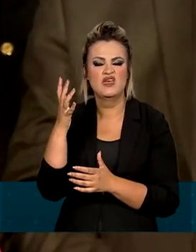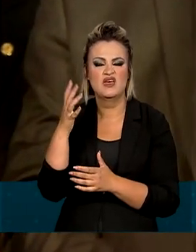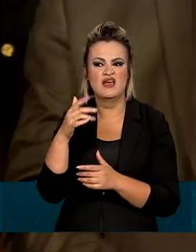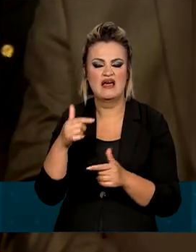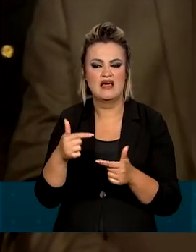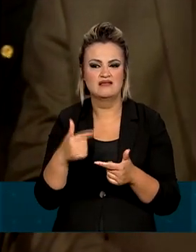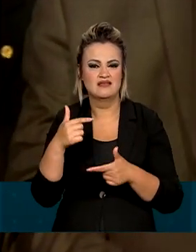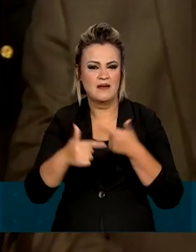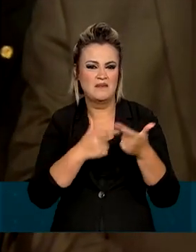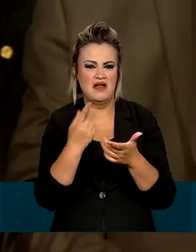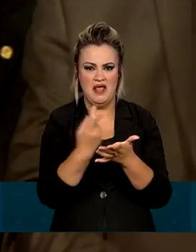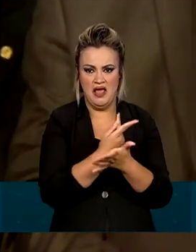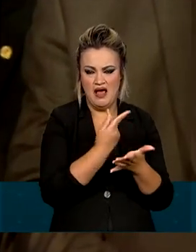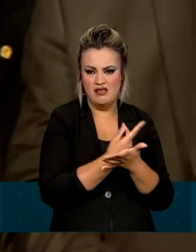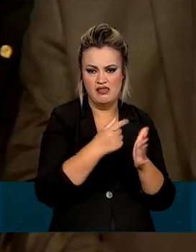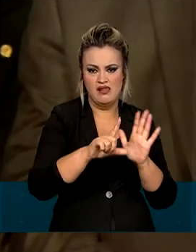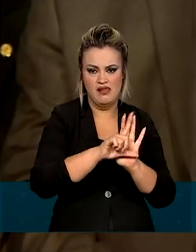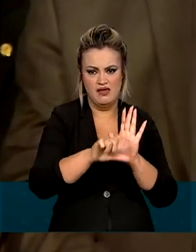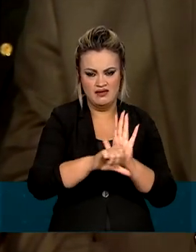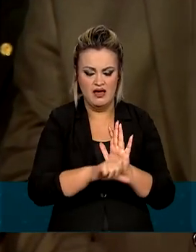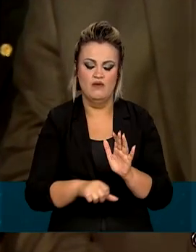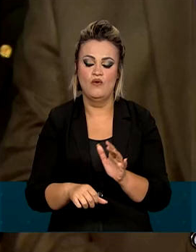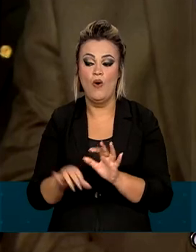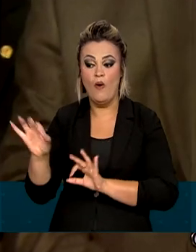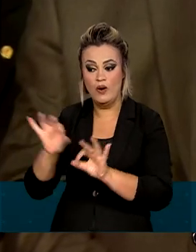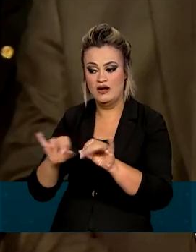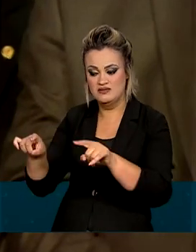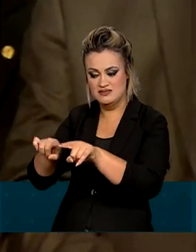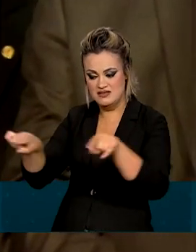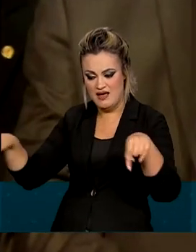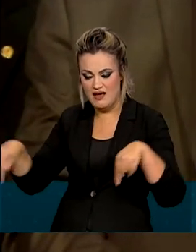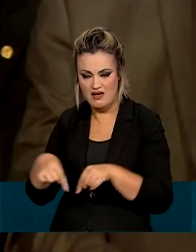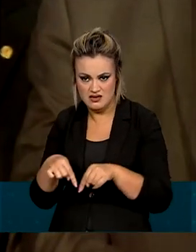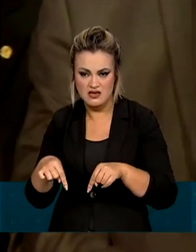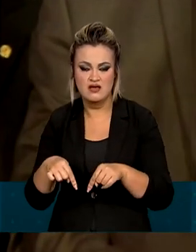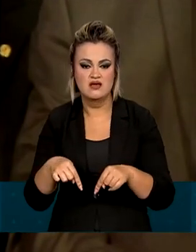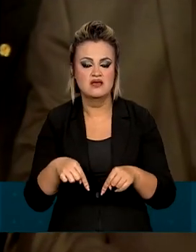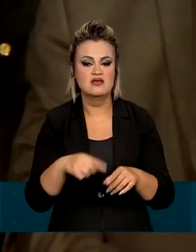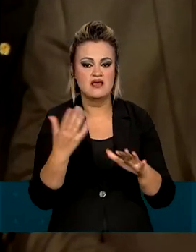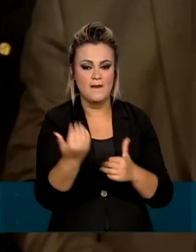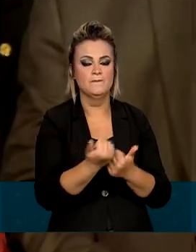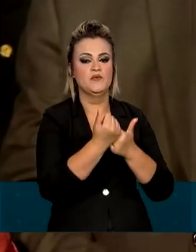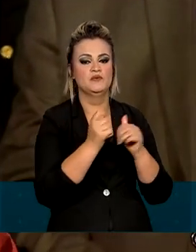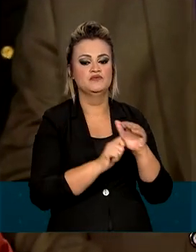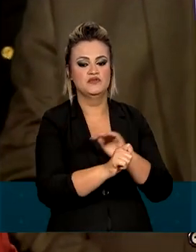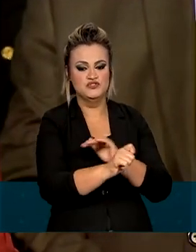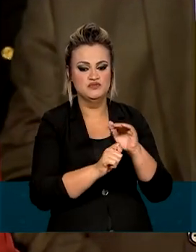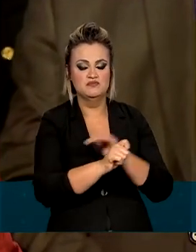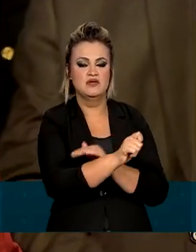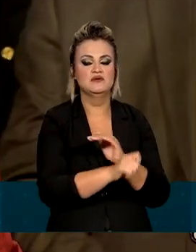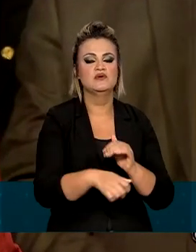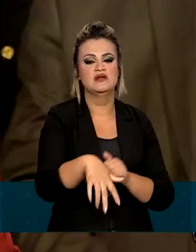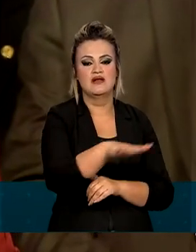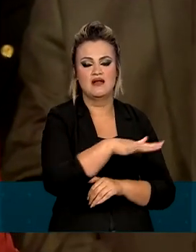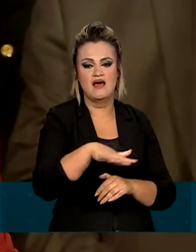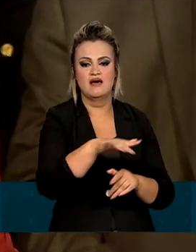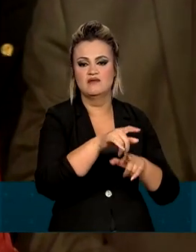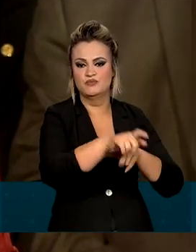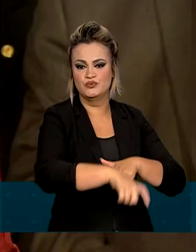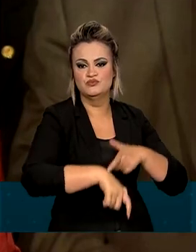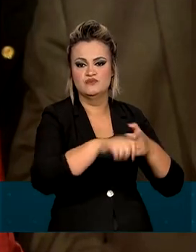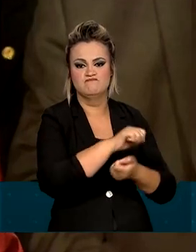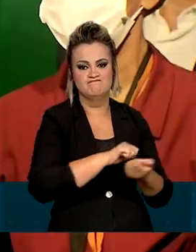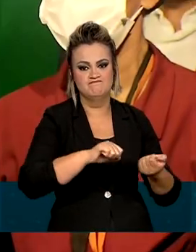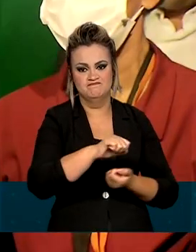ilegais, ordenamento territorial e fundiário e apoio e investimento nas atividades produtivas